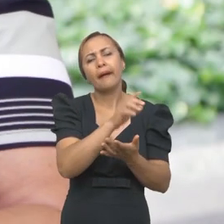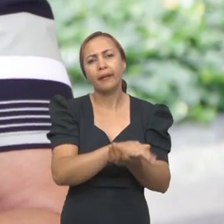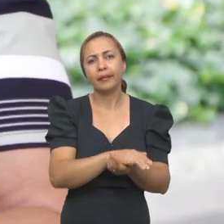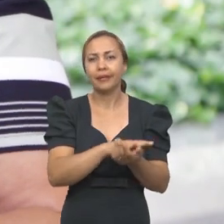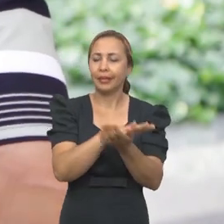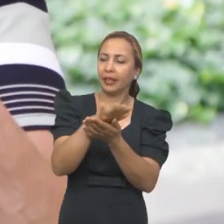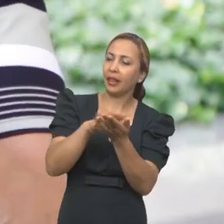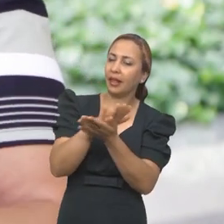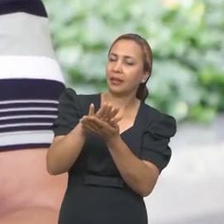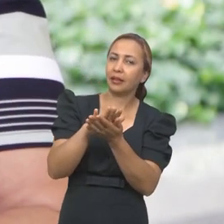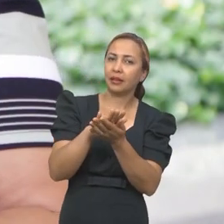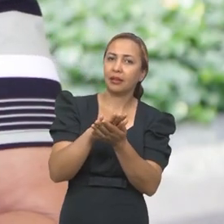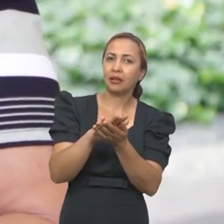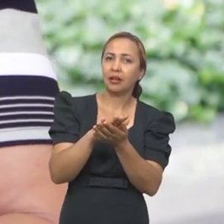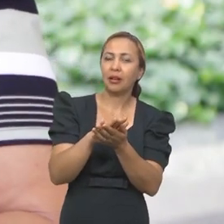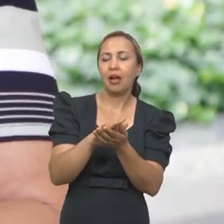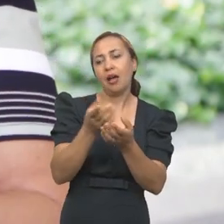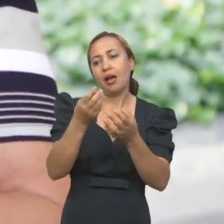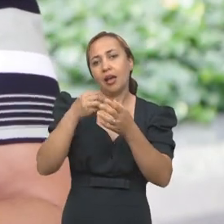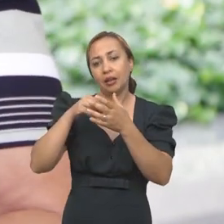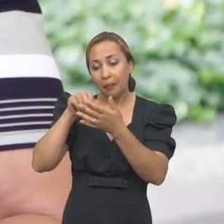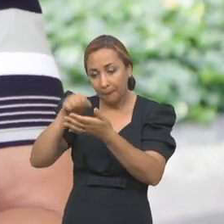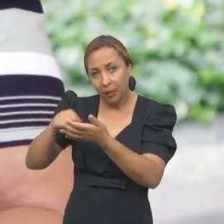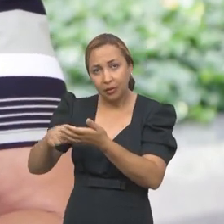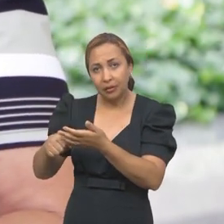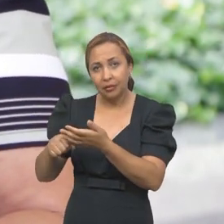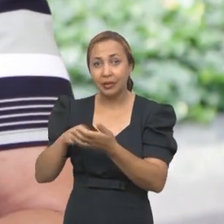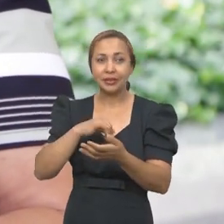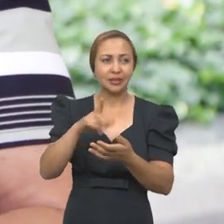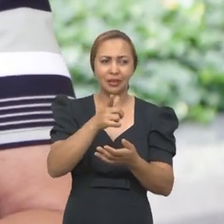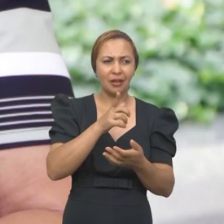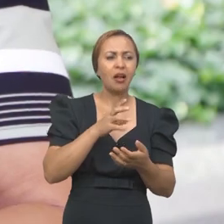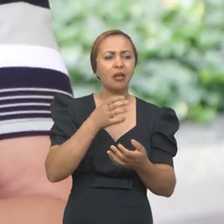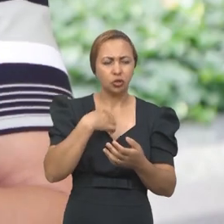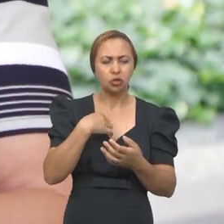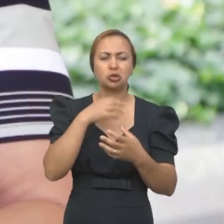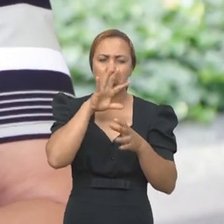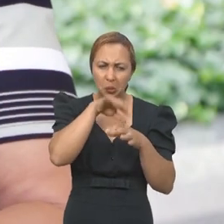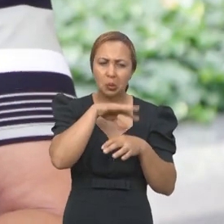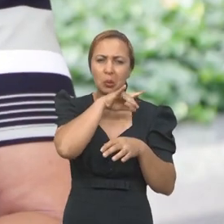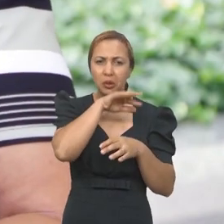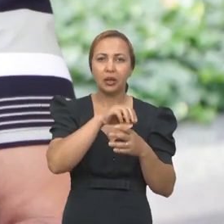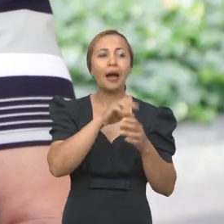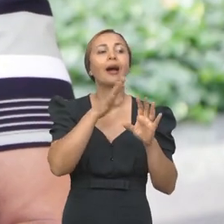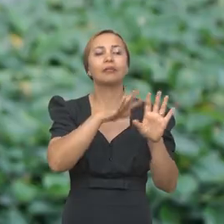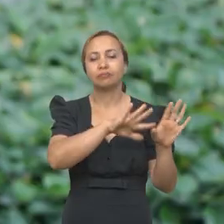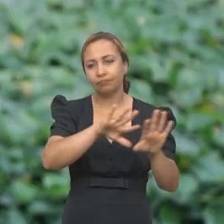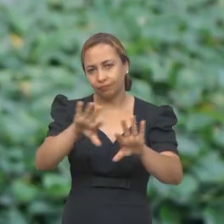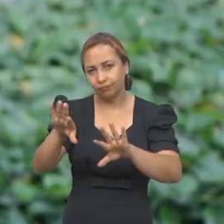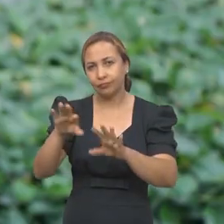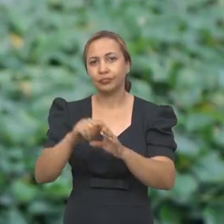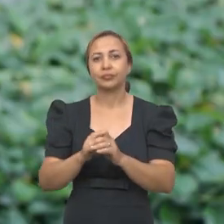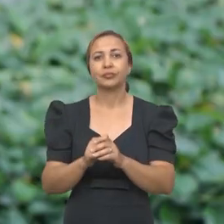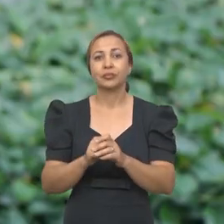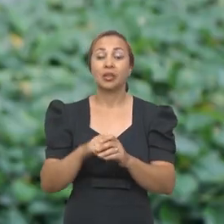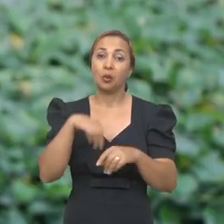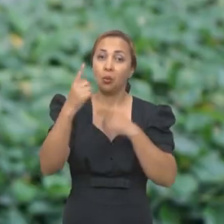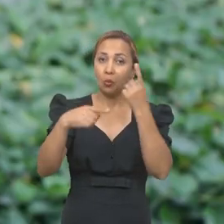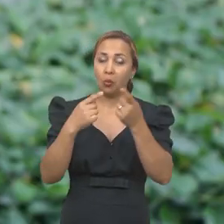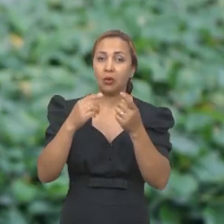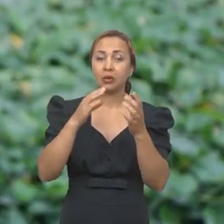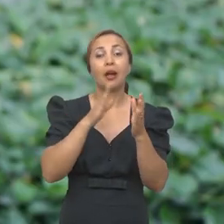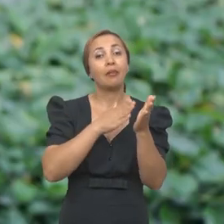apresentou nenhum sintoma, entrava na pesquisa. Então, elas não tinham conhecimento de que estavam infectadas. Uma outra etapa da